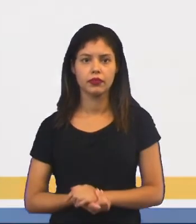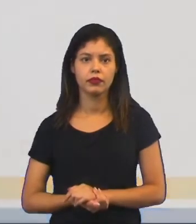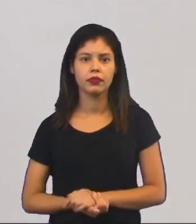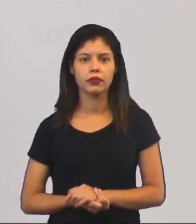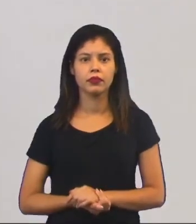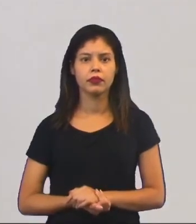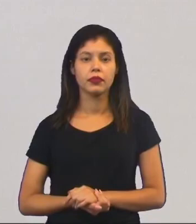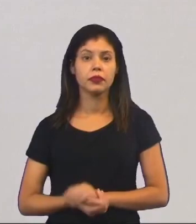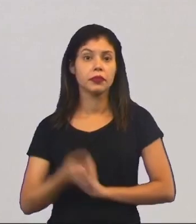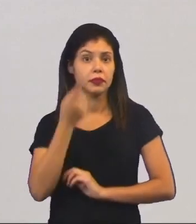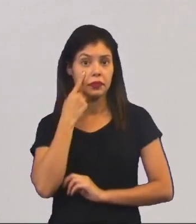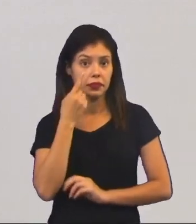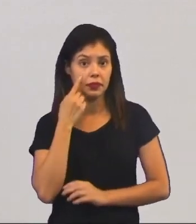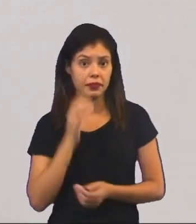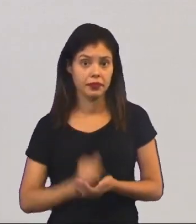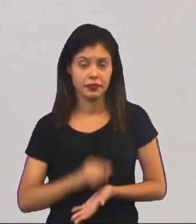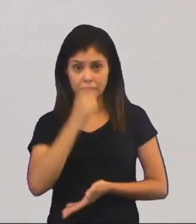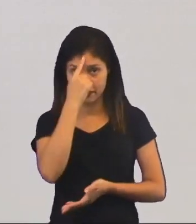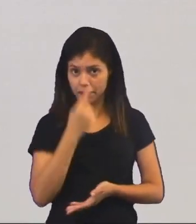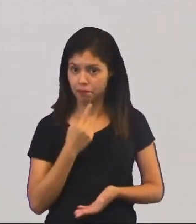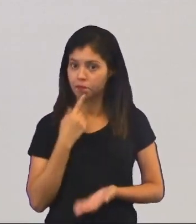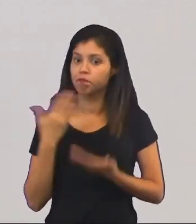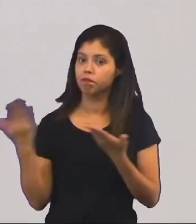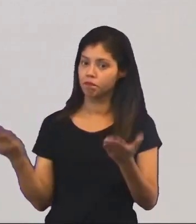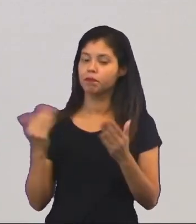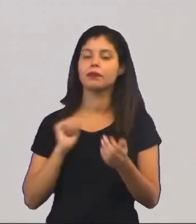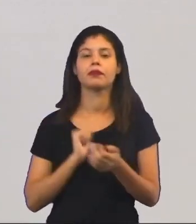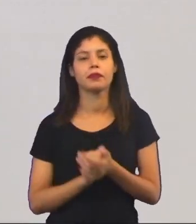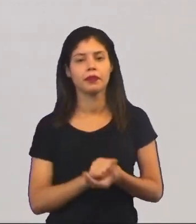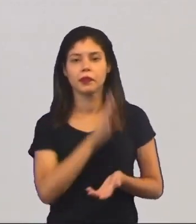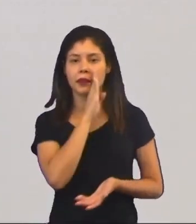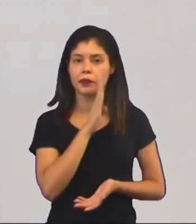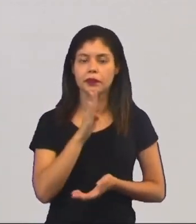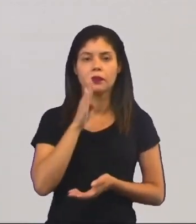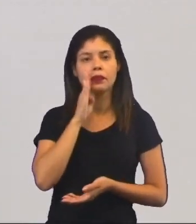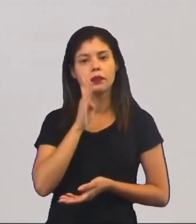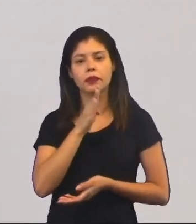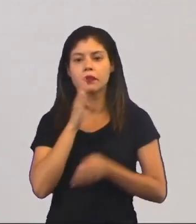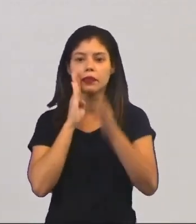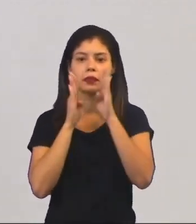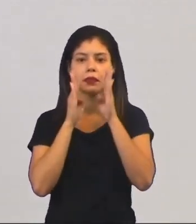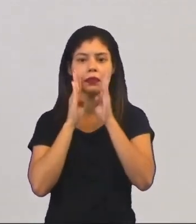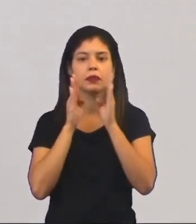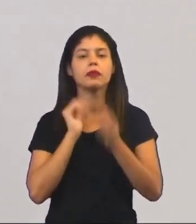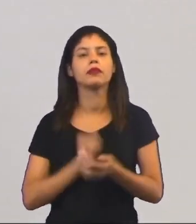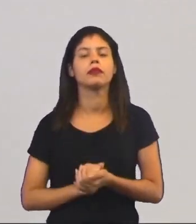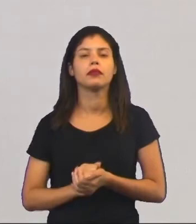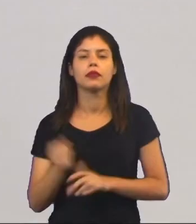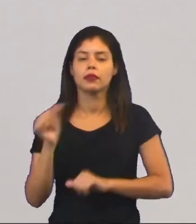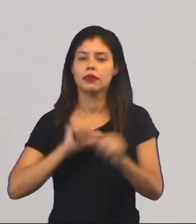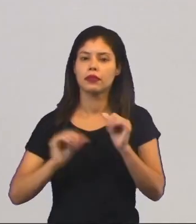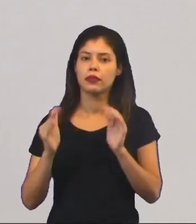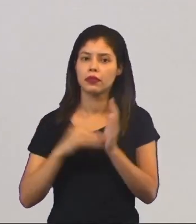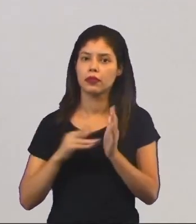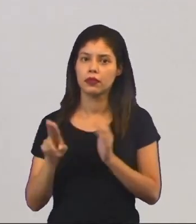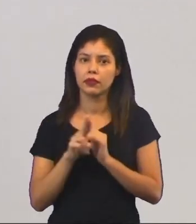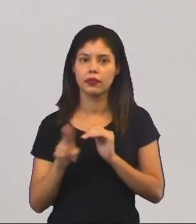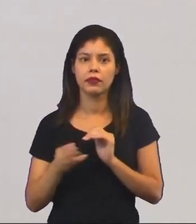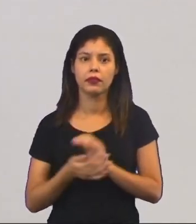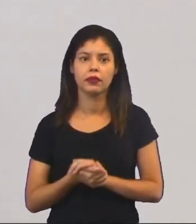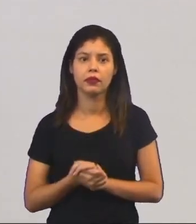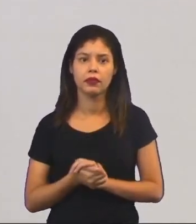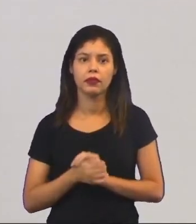lugar. E aí entra em cena aquilo que o próprio Facebook, o Mark Zuckerberg, está fazendo, até mudou o nome, né?